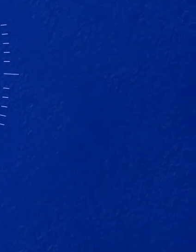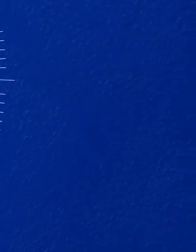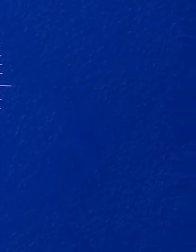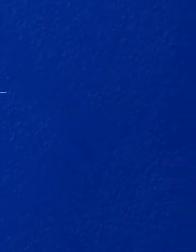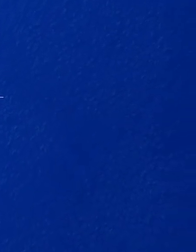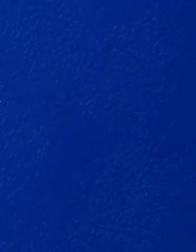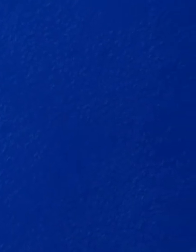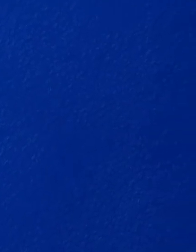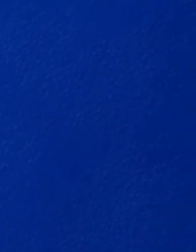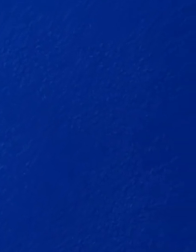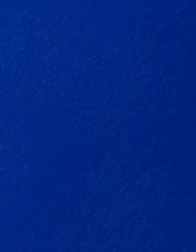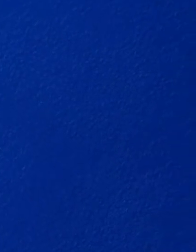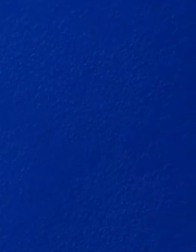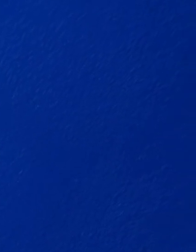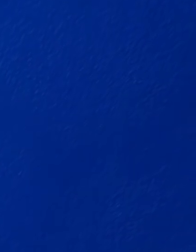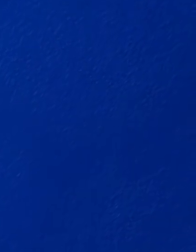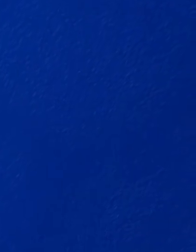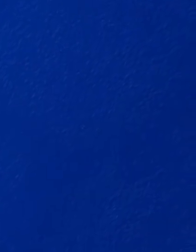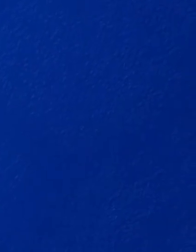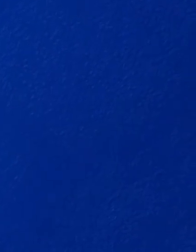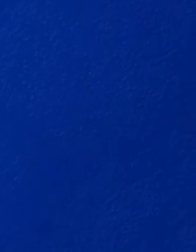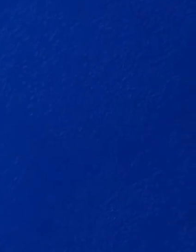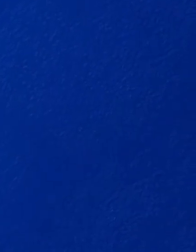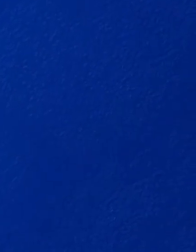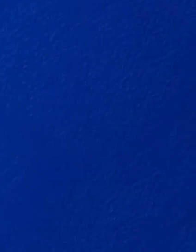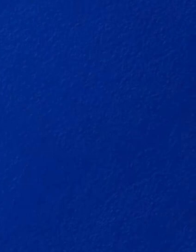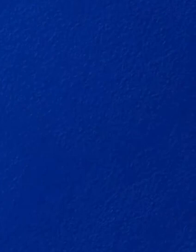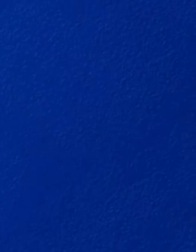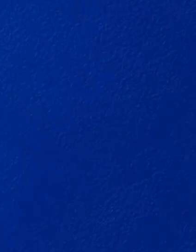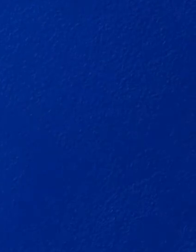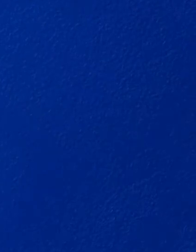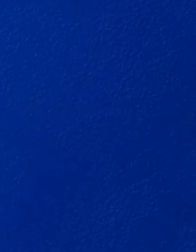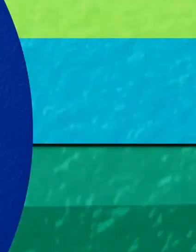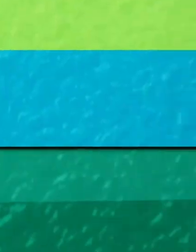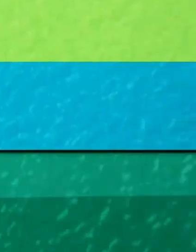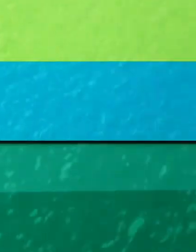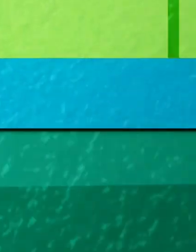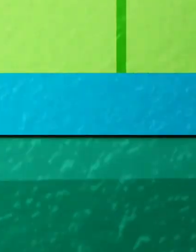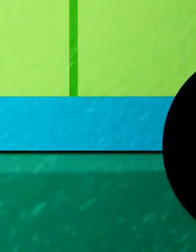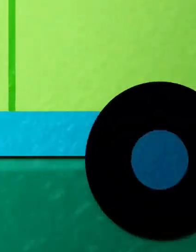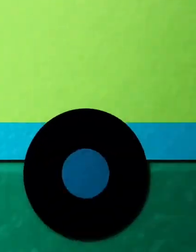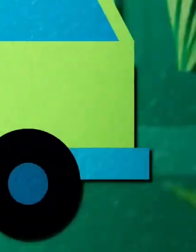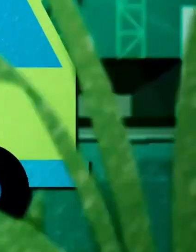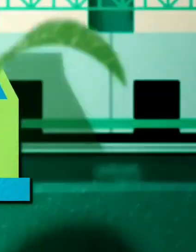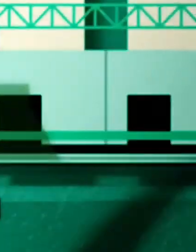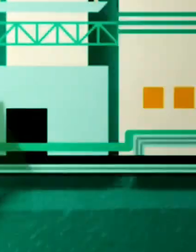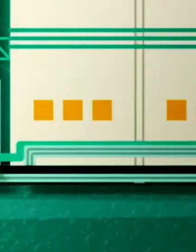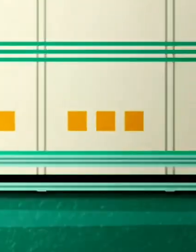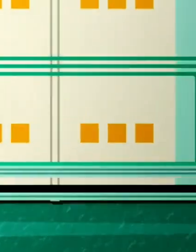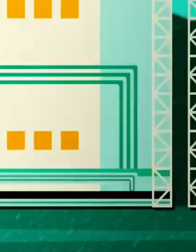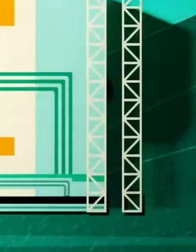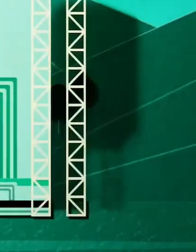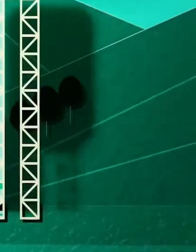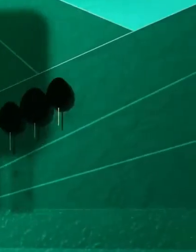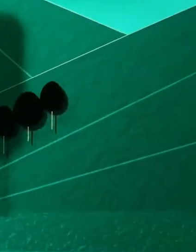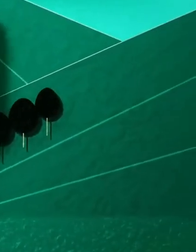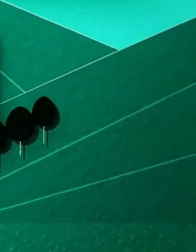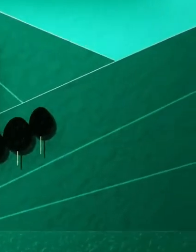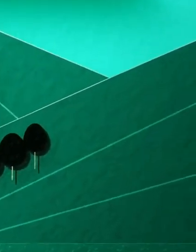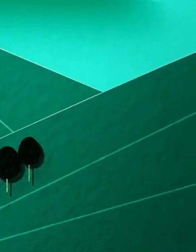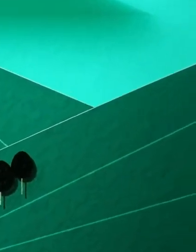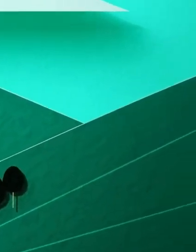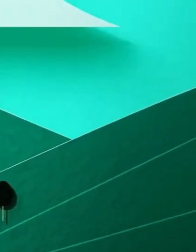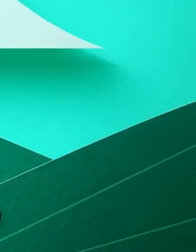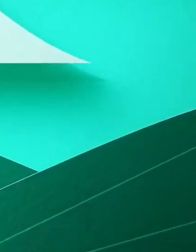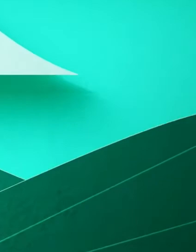dimensões diferentes, temos muitas metas para os próximos anos. Entre elas, a eliminação de resíduos plásticos,